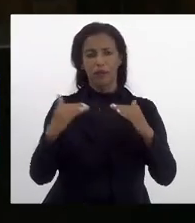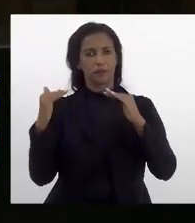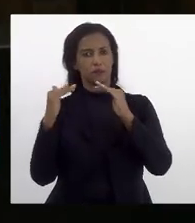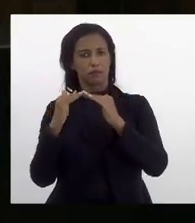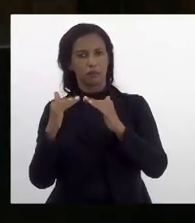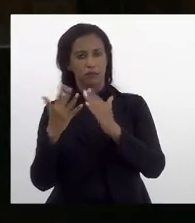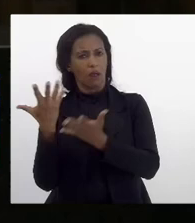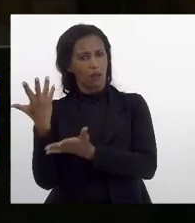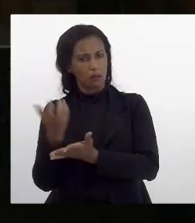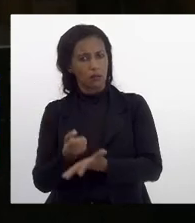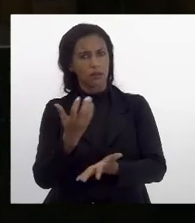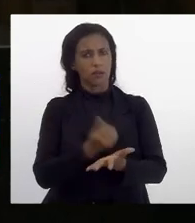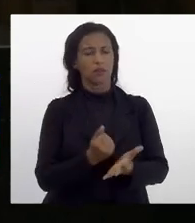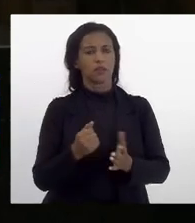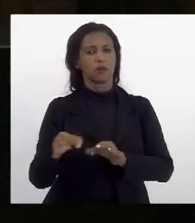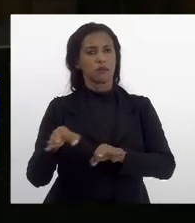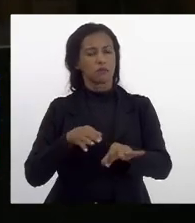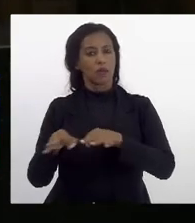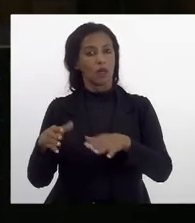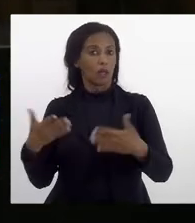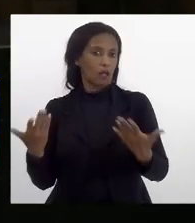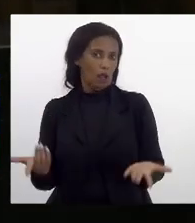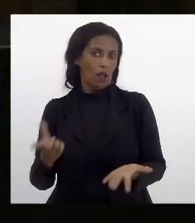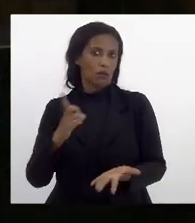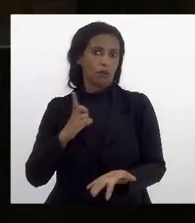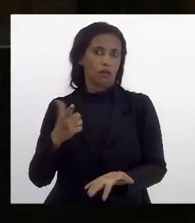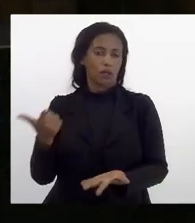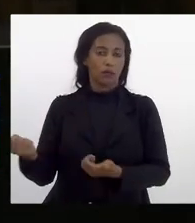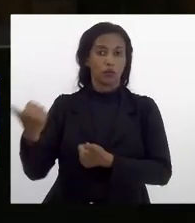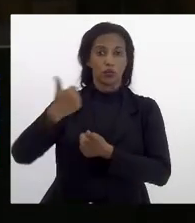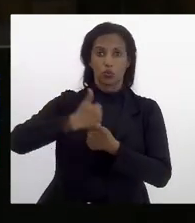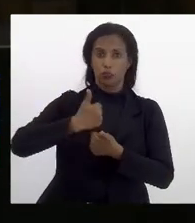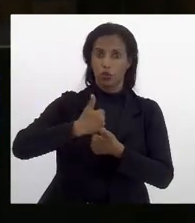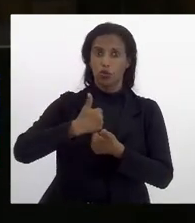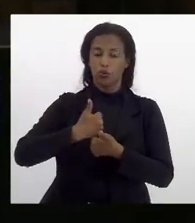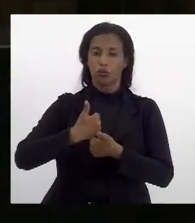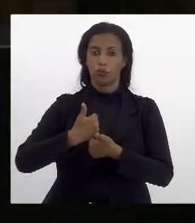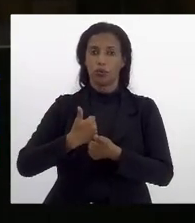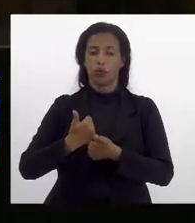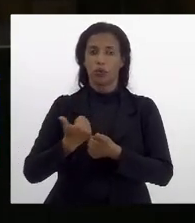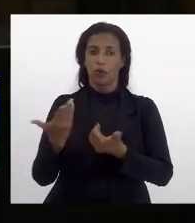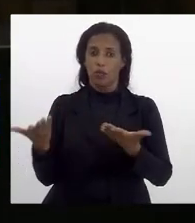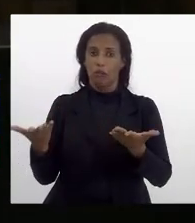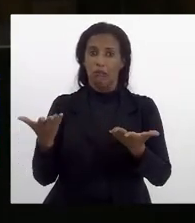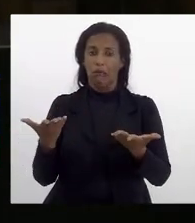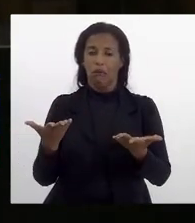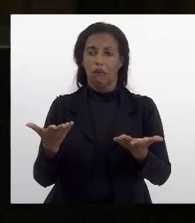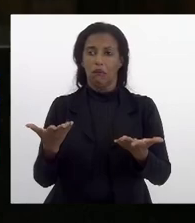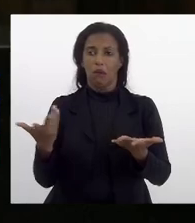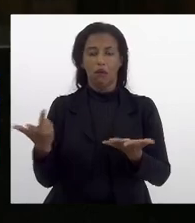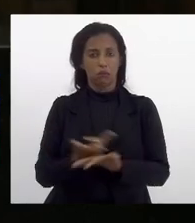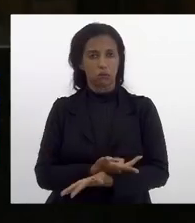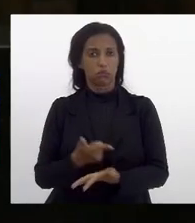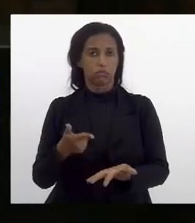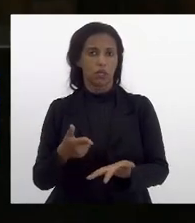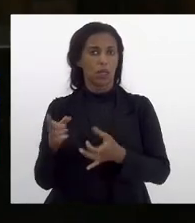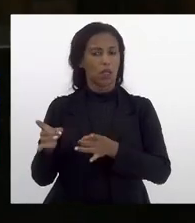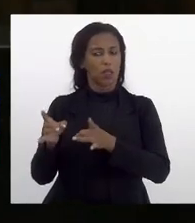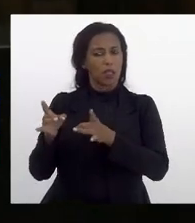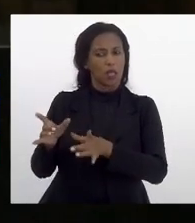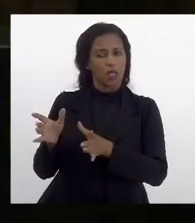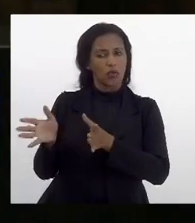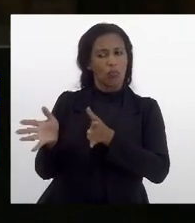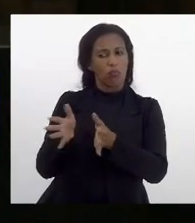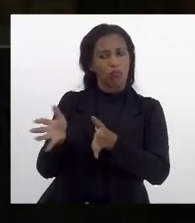ao projeto é claro que houve ali um substitutivo que por óbvio deixa algumas